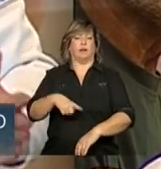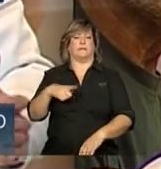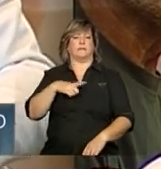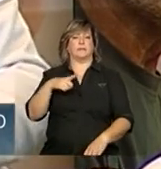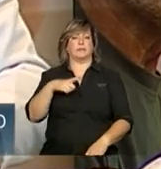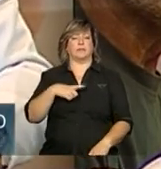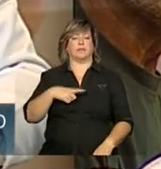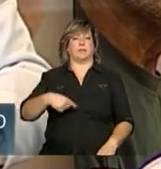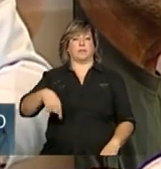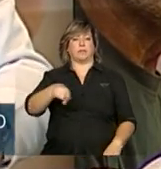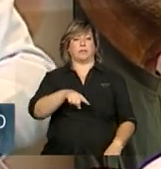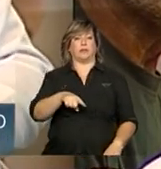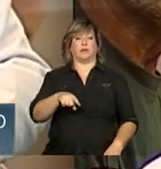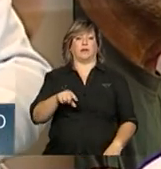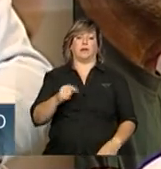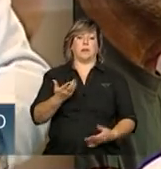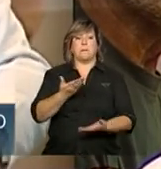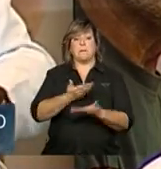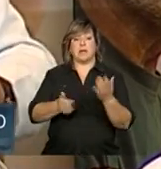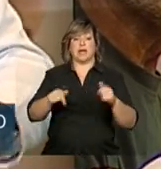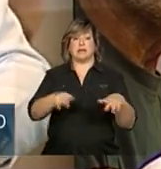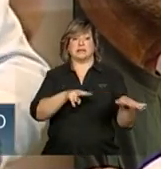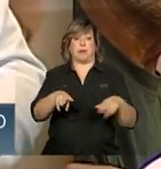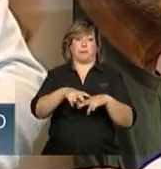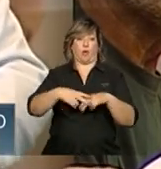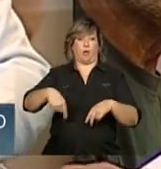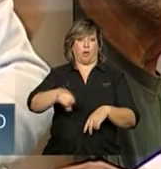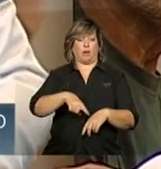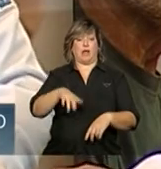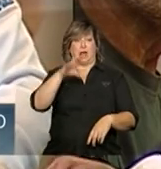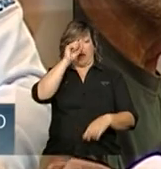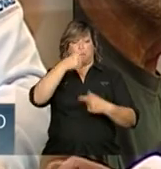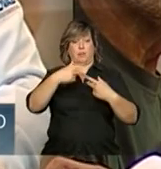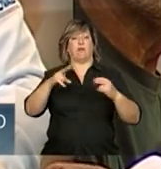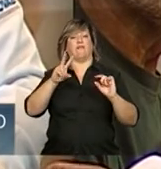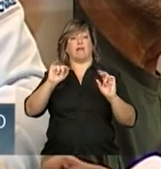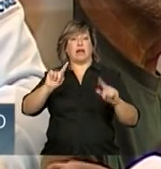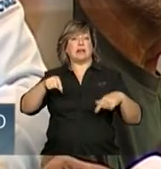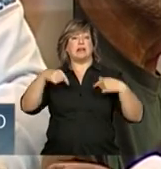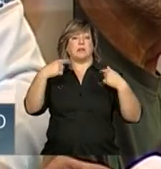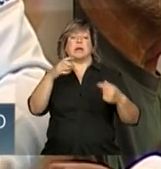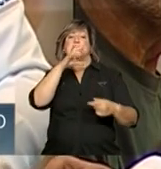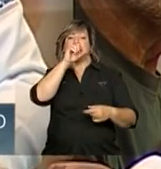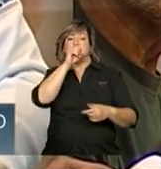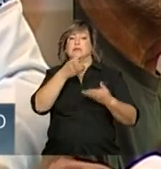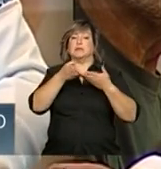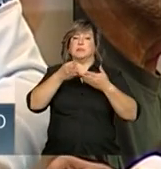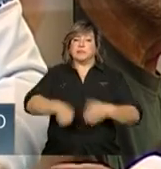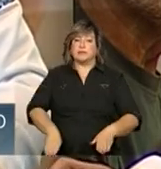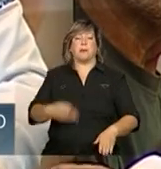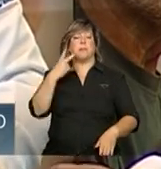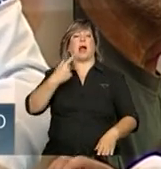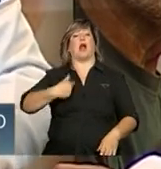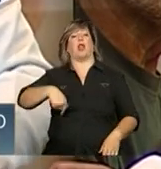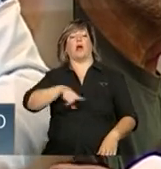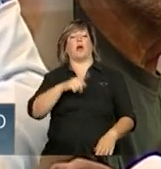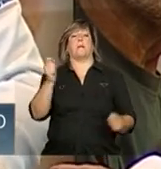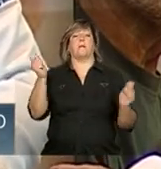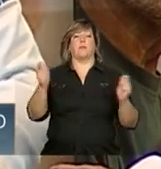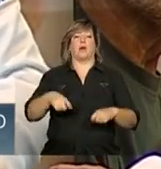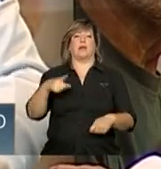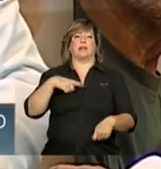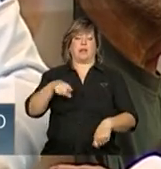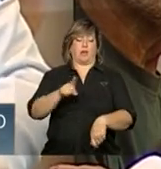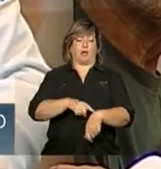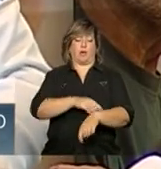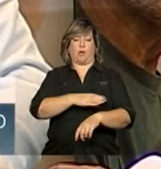forem perdidas ao longo da semana para essa atividade administrativa serão compensadas no sábado para que a gente possa ter essa carga